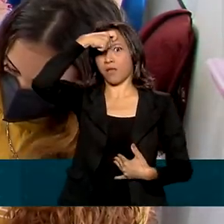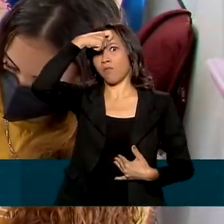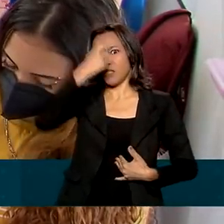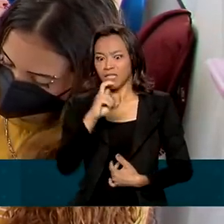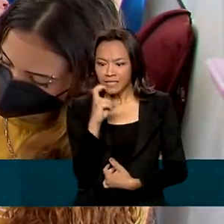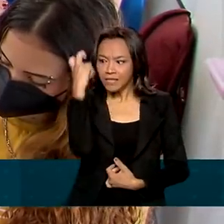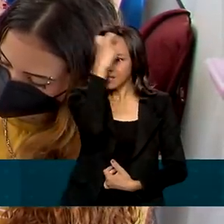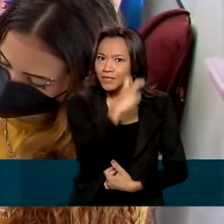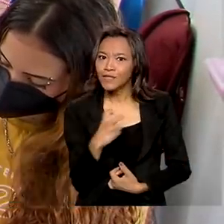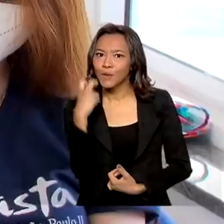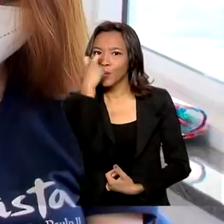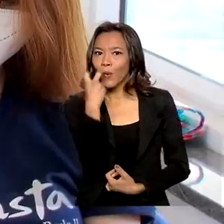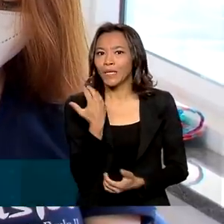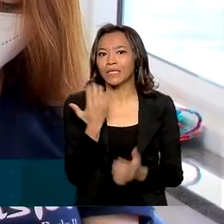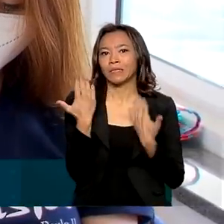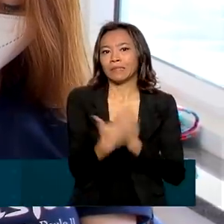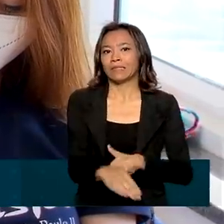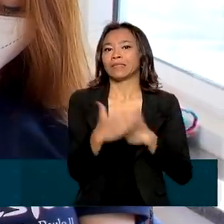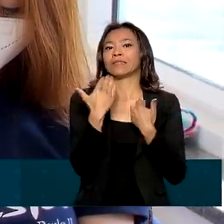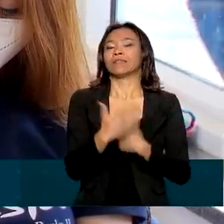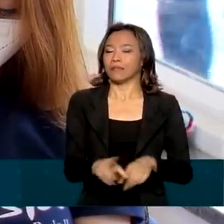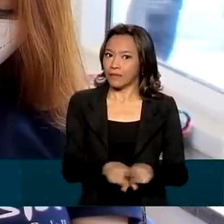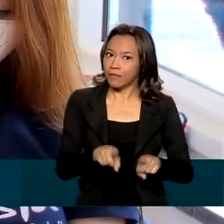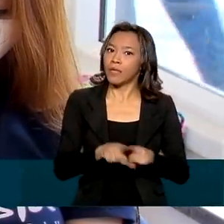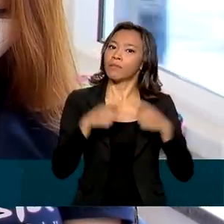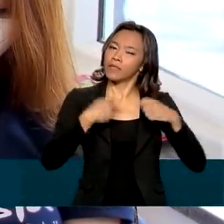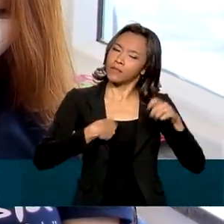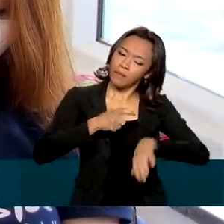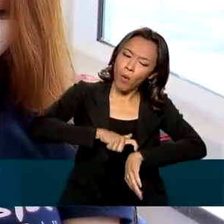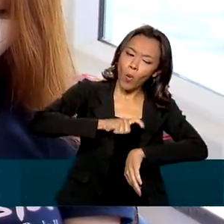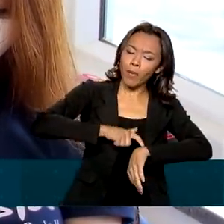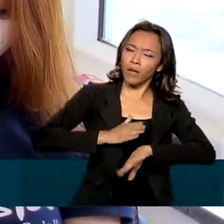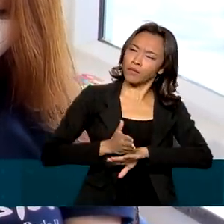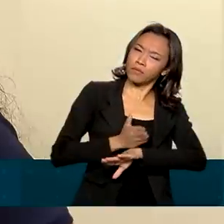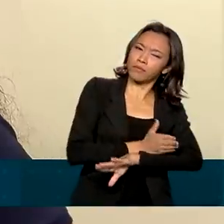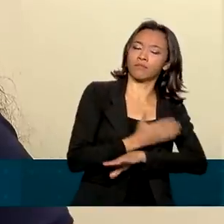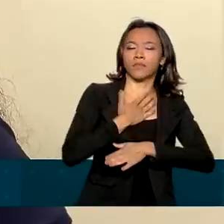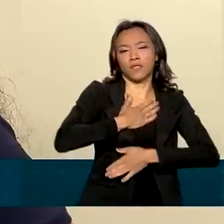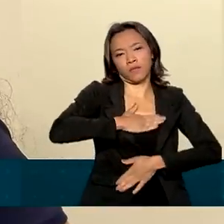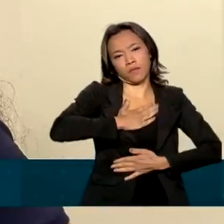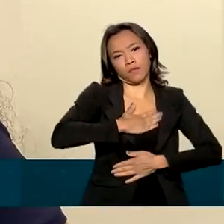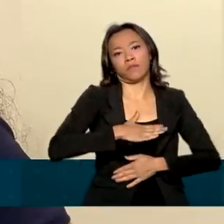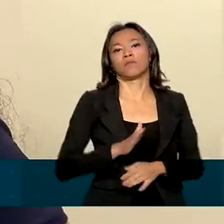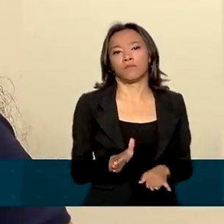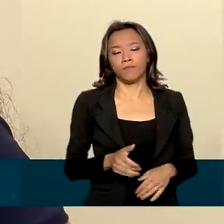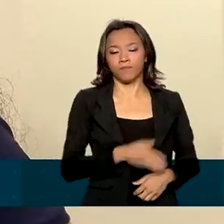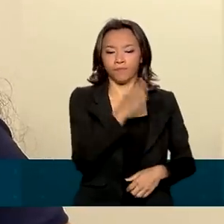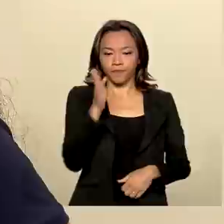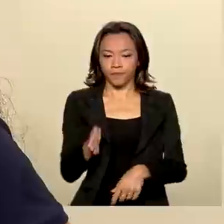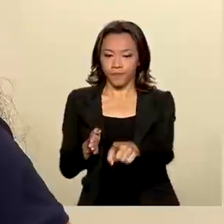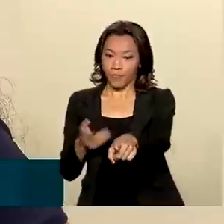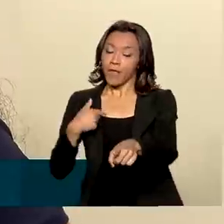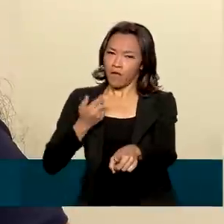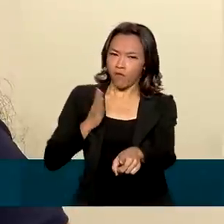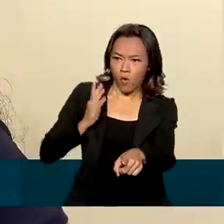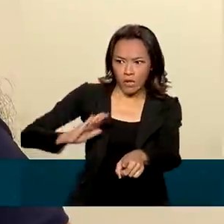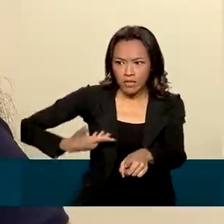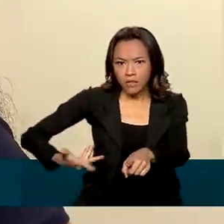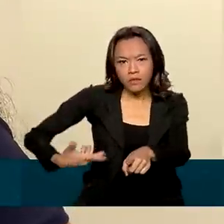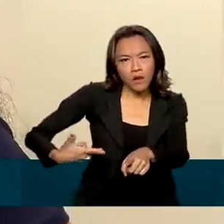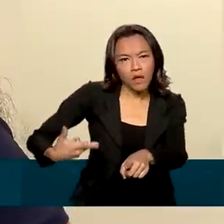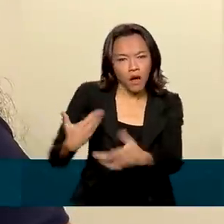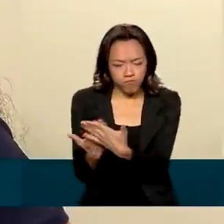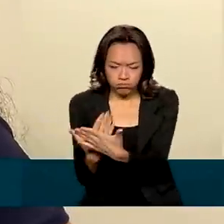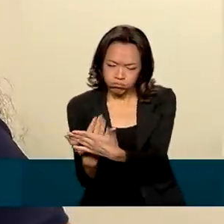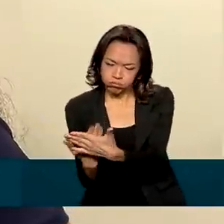em cada dia do Enem. E claro, é preciso também reservar momentos para o descanso. Provavelmente vou manter um ritmo de estudo mais acelerado